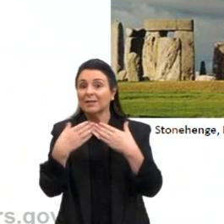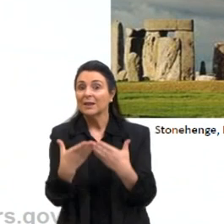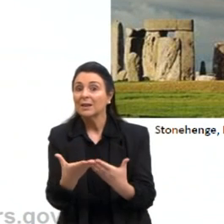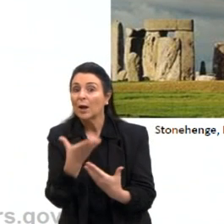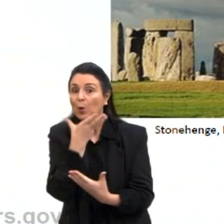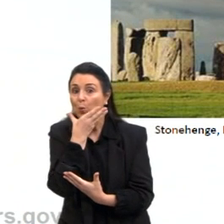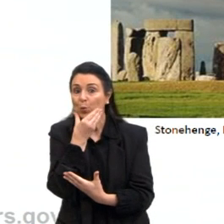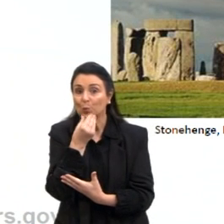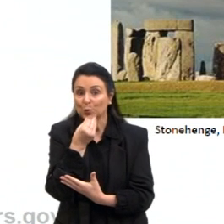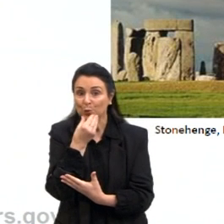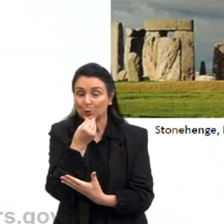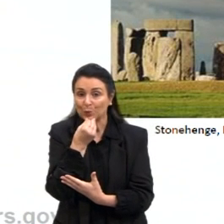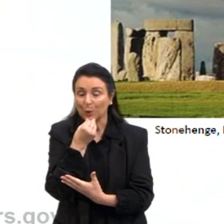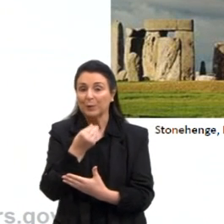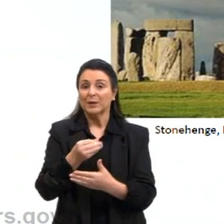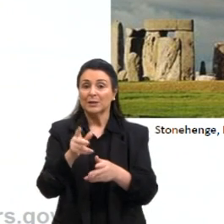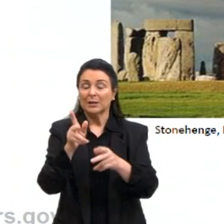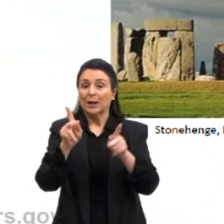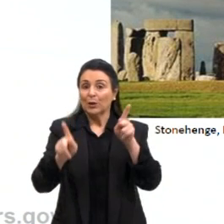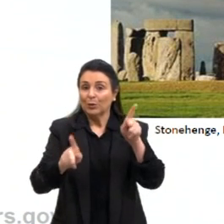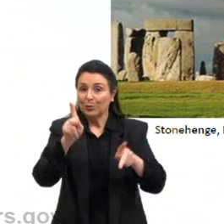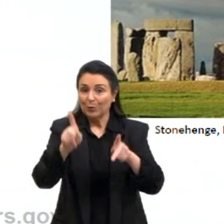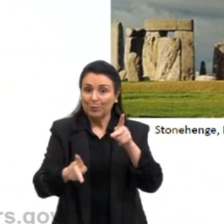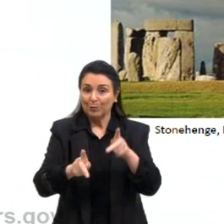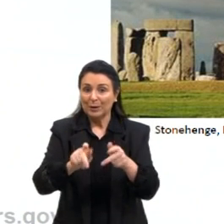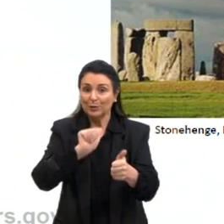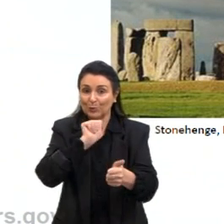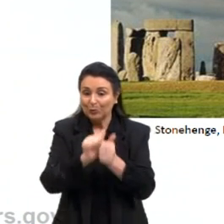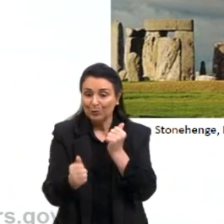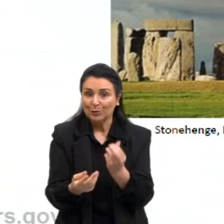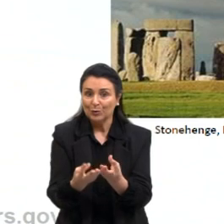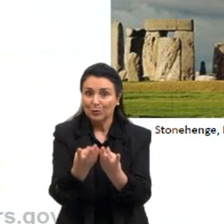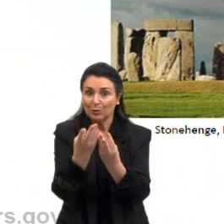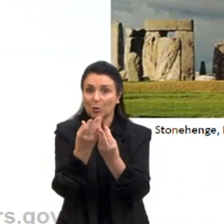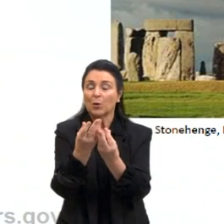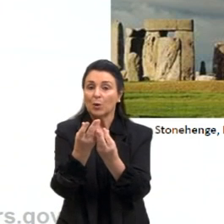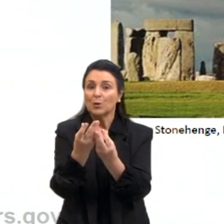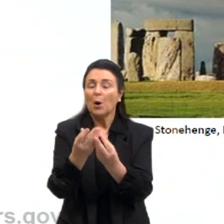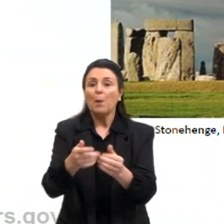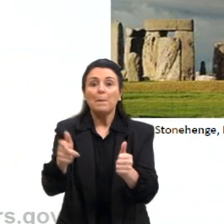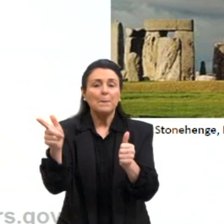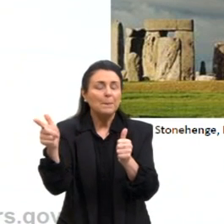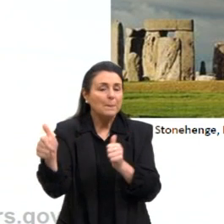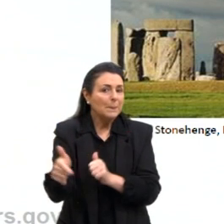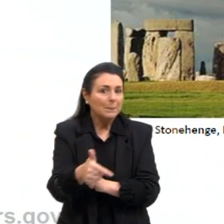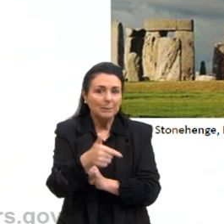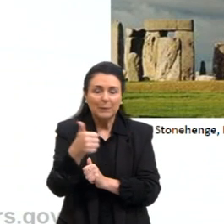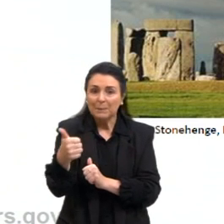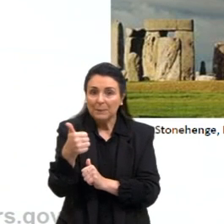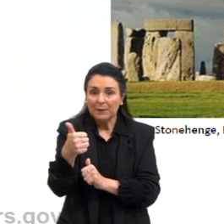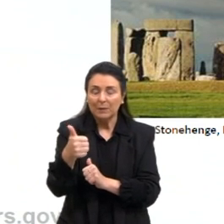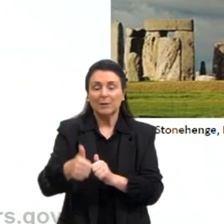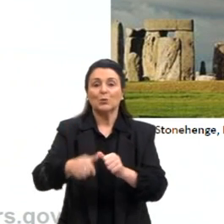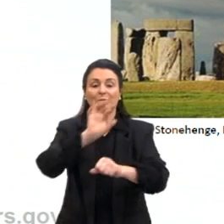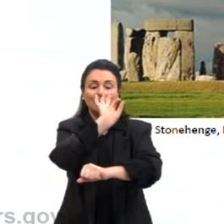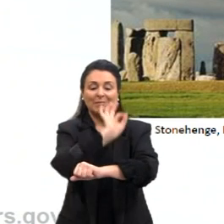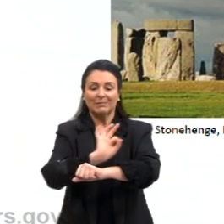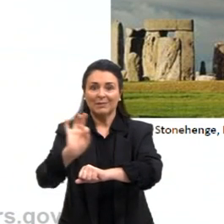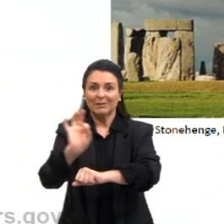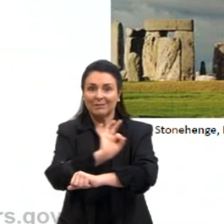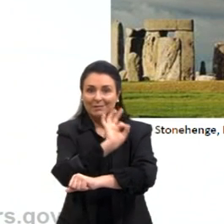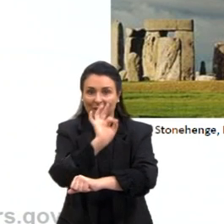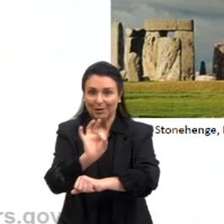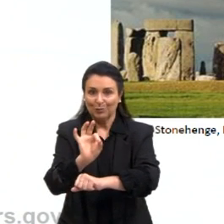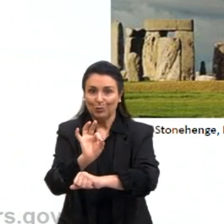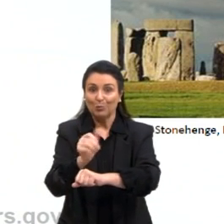primeiros arquitetos da humanidade, construindo esses monumentos, e já elaborando, evoluindo o